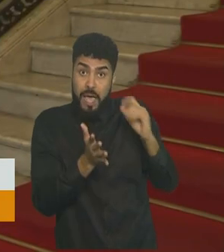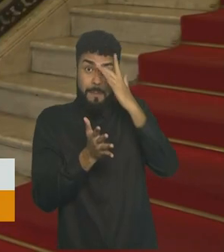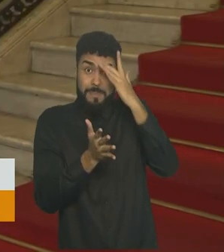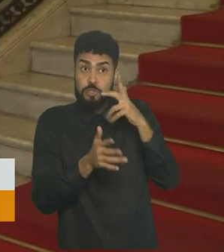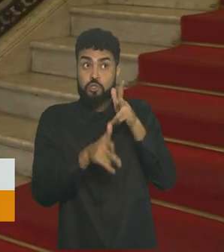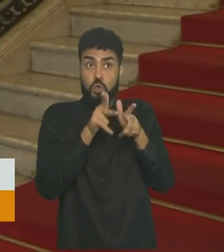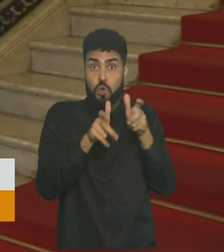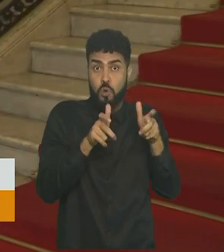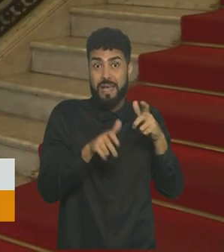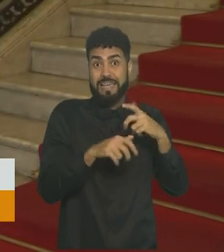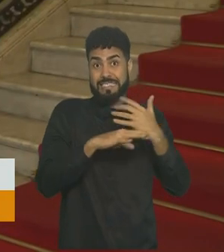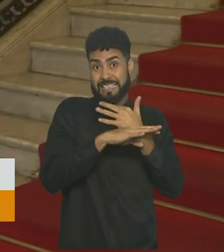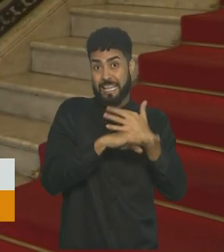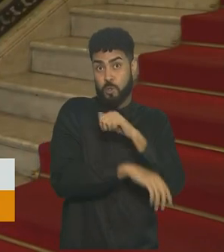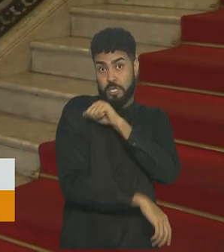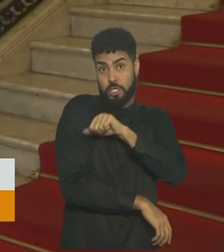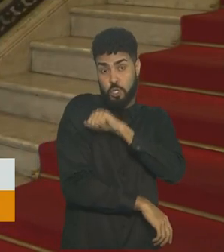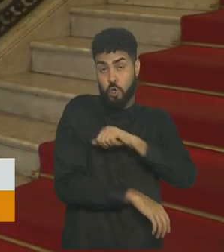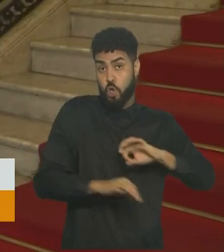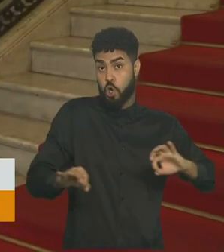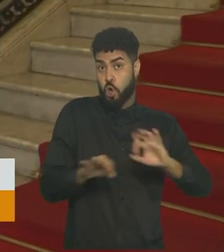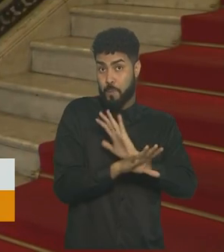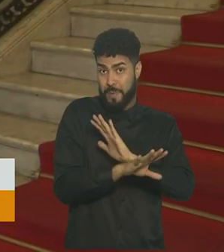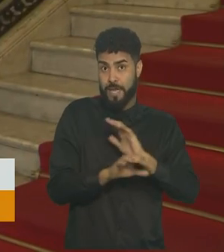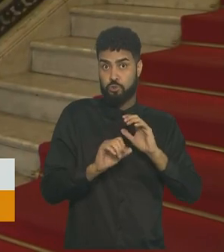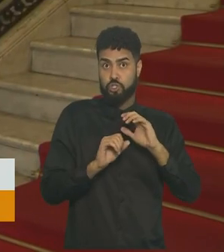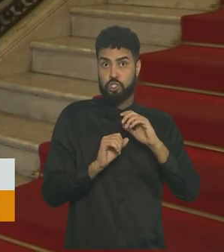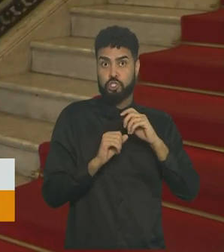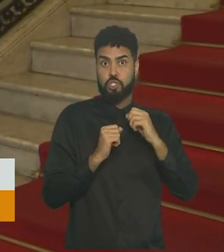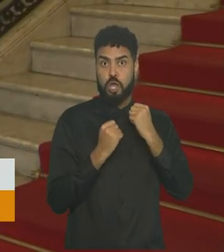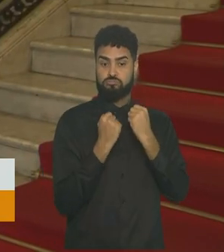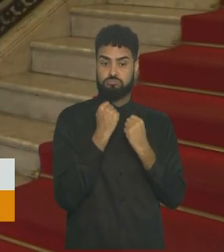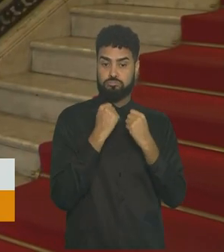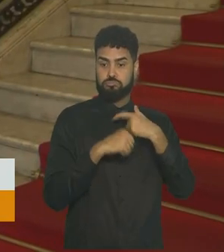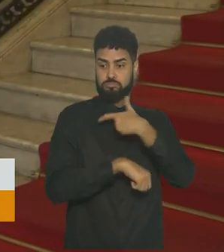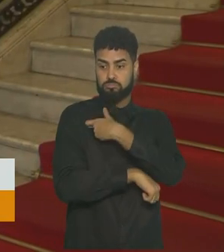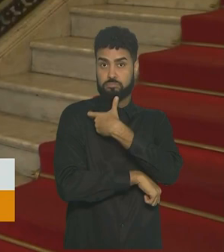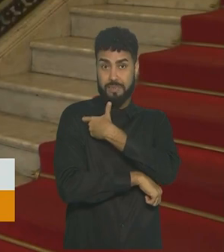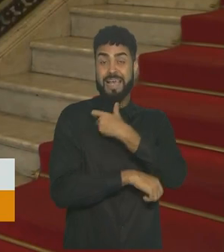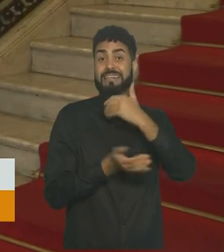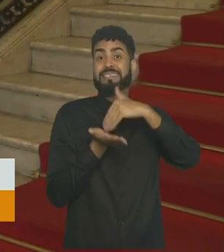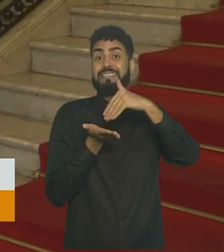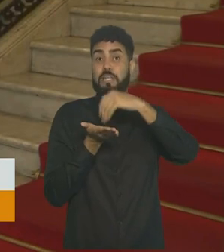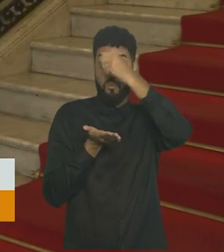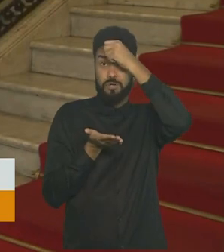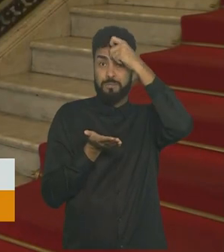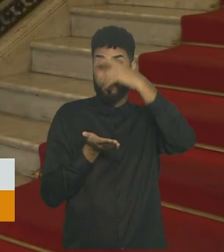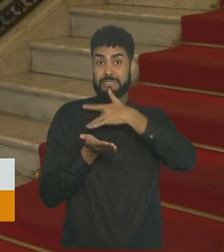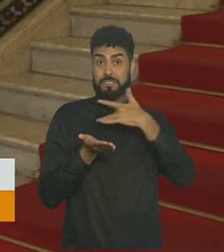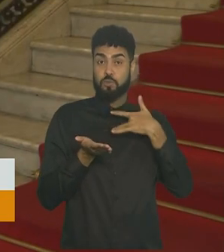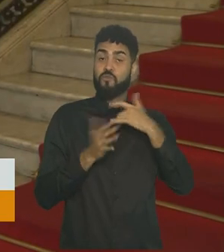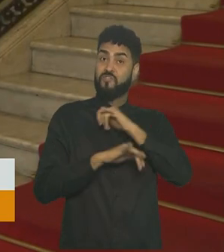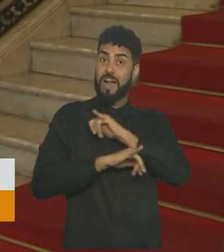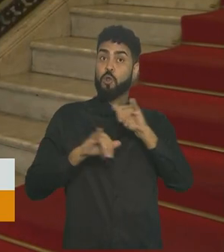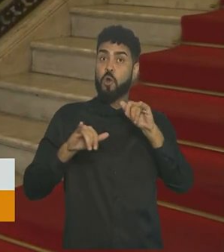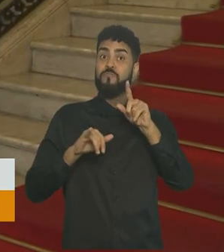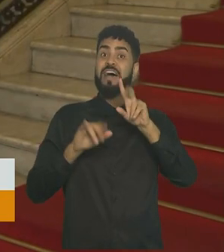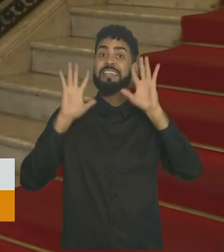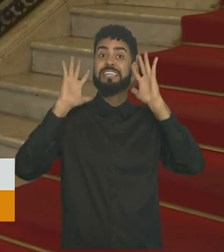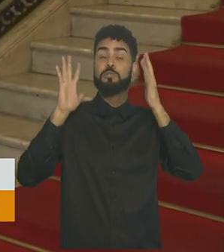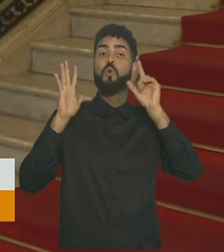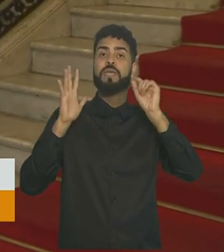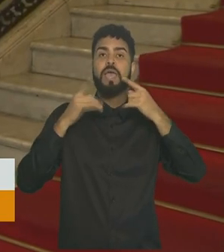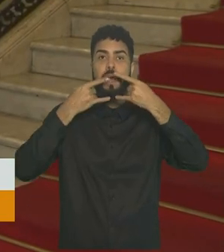população da cidade do Rio completamente imunizada, a Secretaria Municipal de Saúde já informou que vai decidir que as máscaras